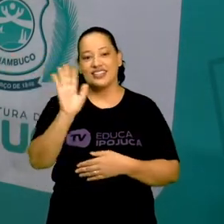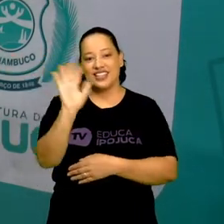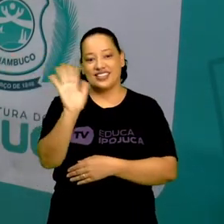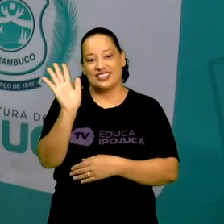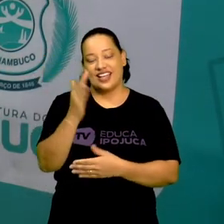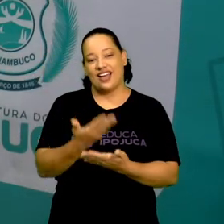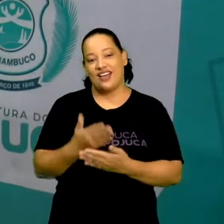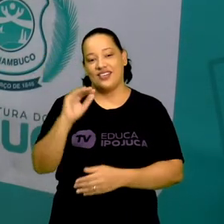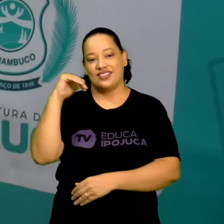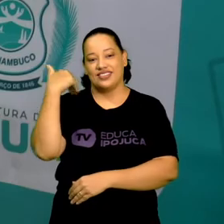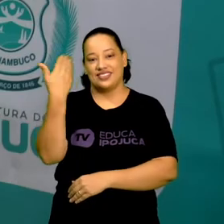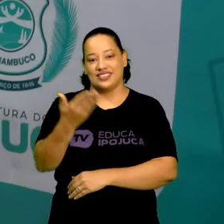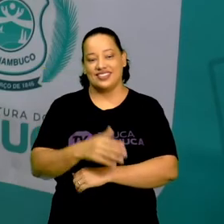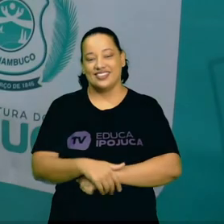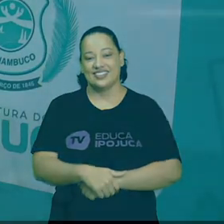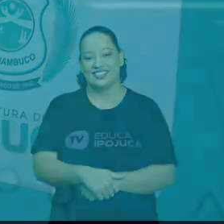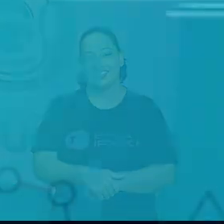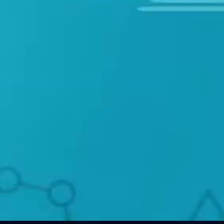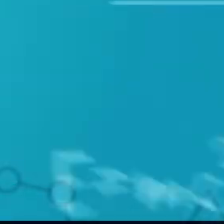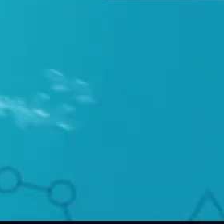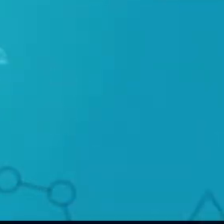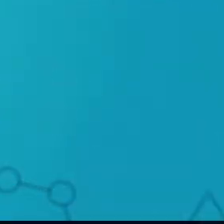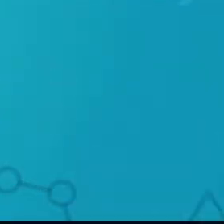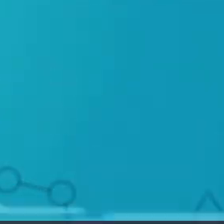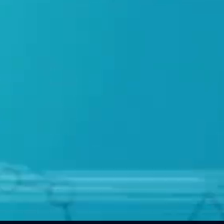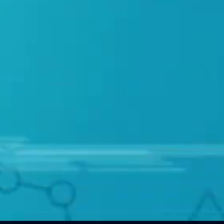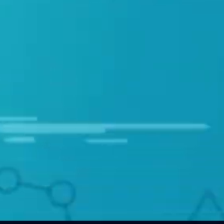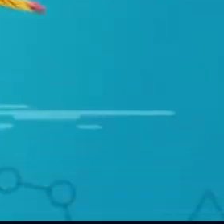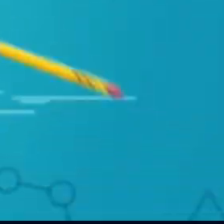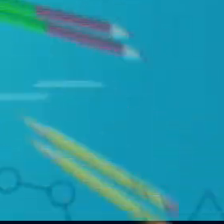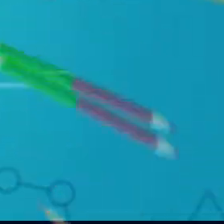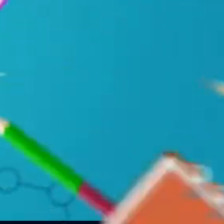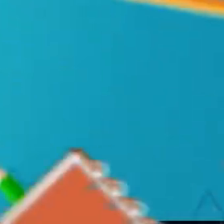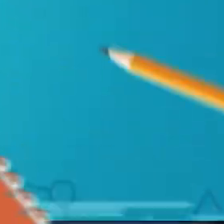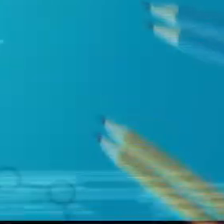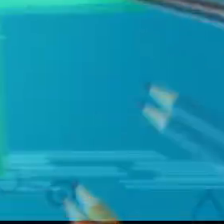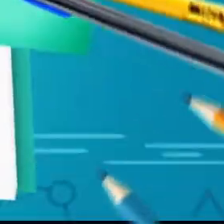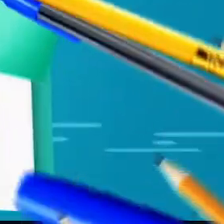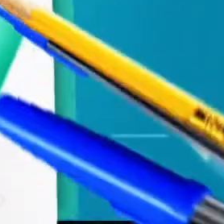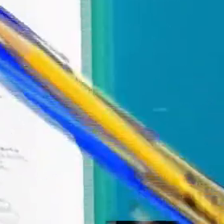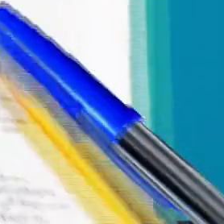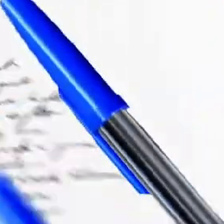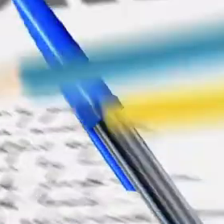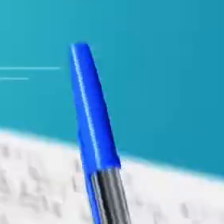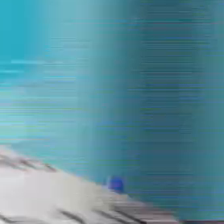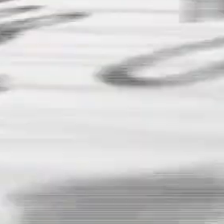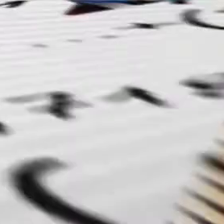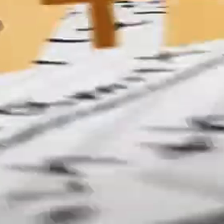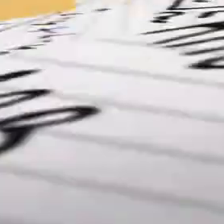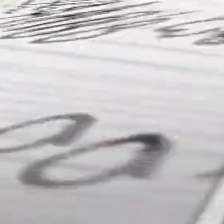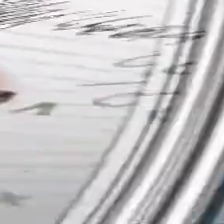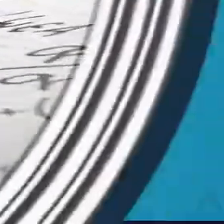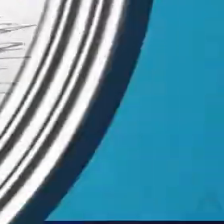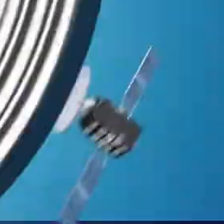a próxima aula. Transcrição e Legendas por